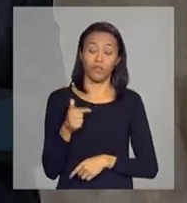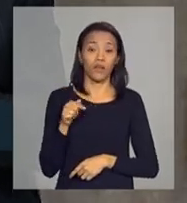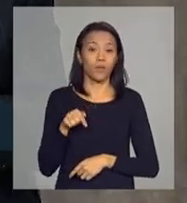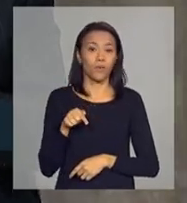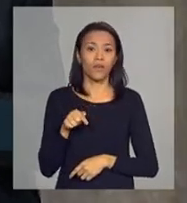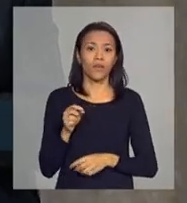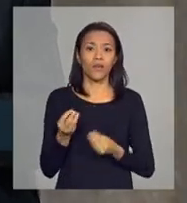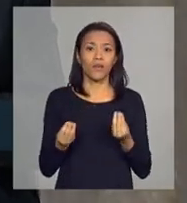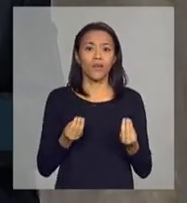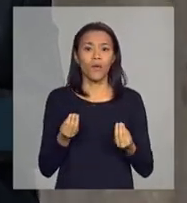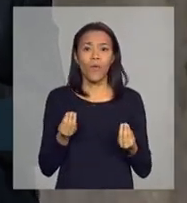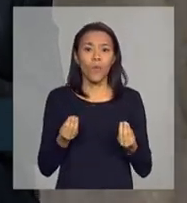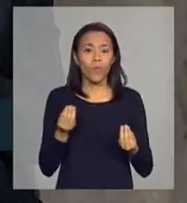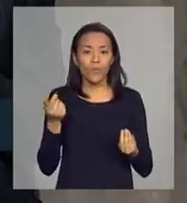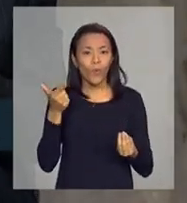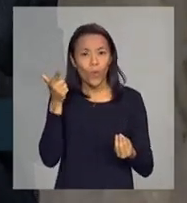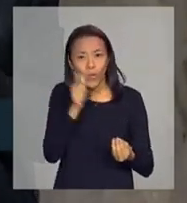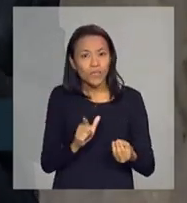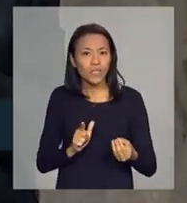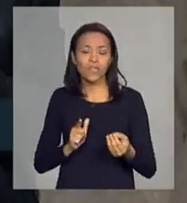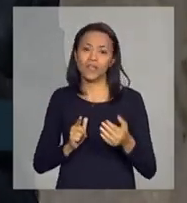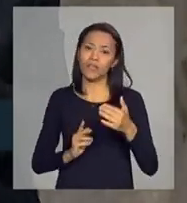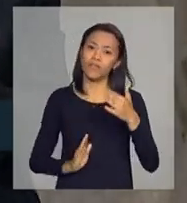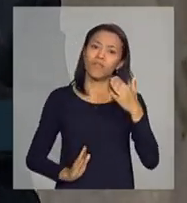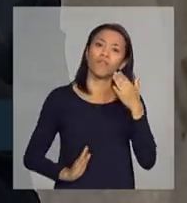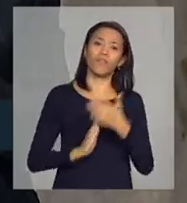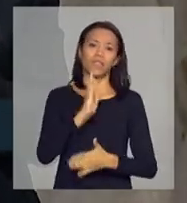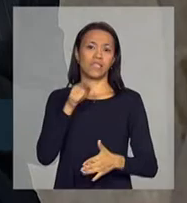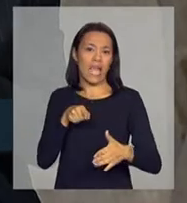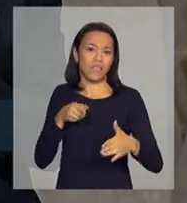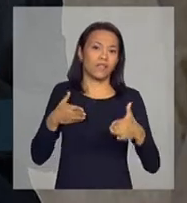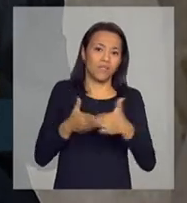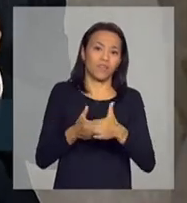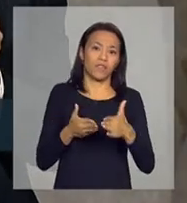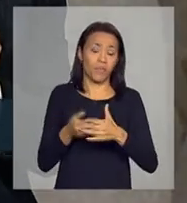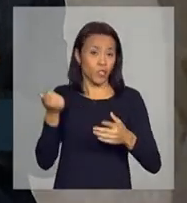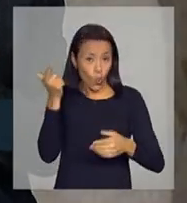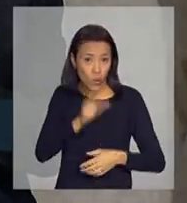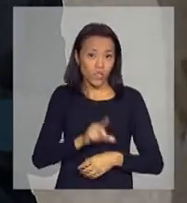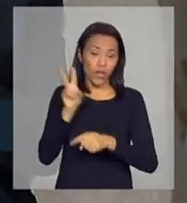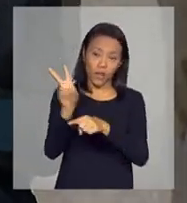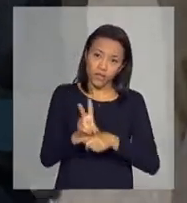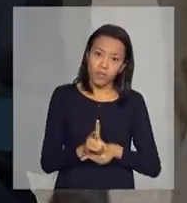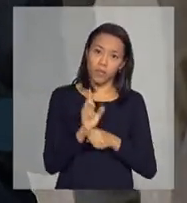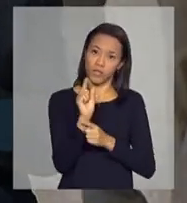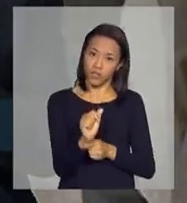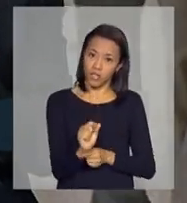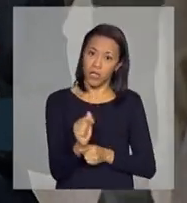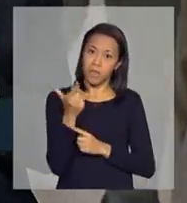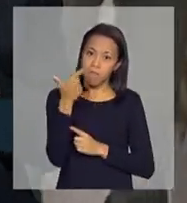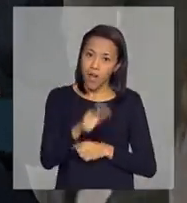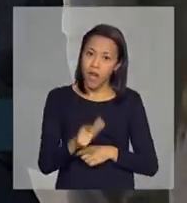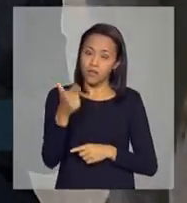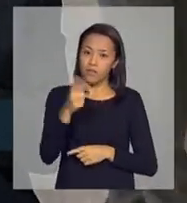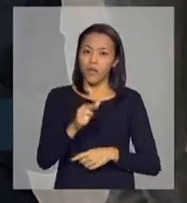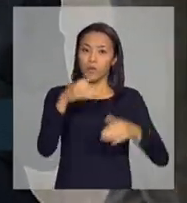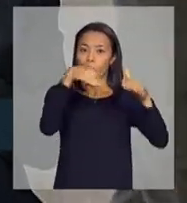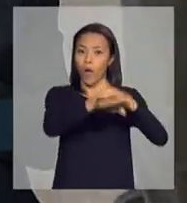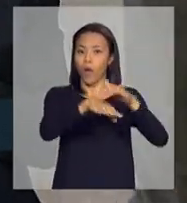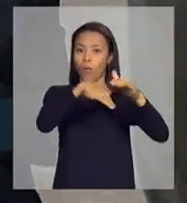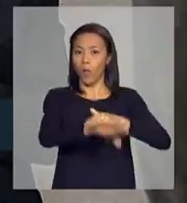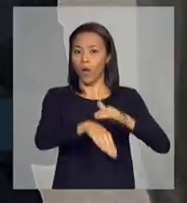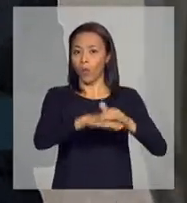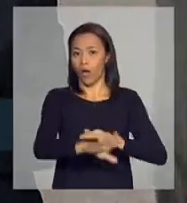a ultrapassar essa barreira para nós efetivamente acessarmos recursos e realizarmos mais armazenagem, que, do nosso ponto de vista,